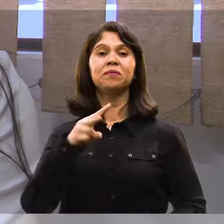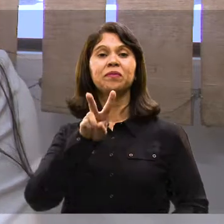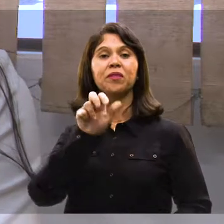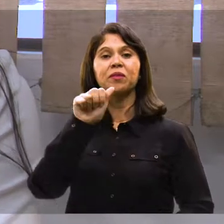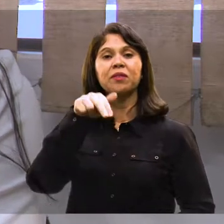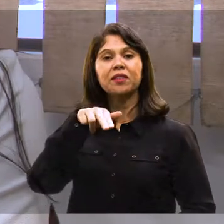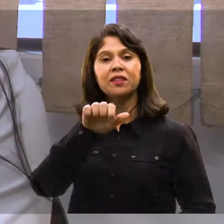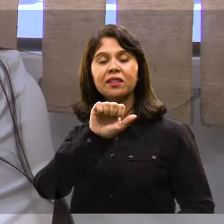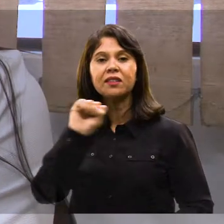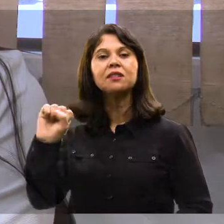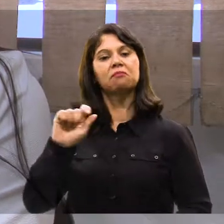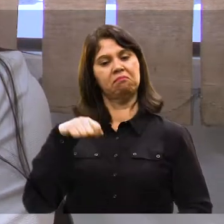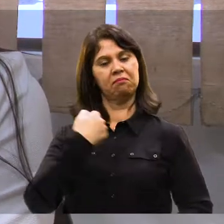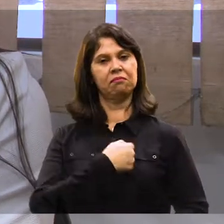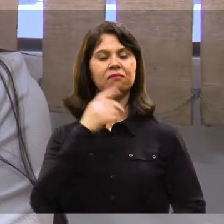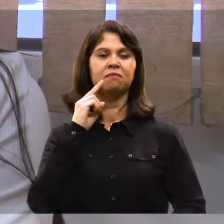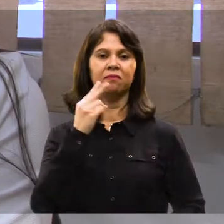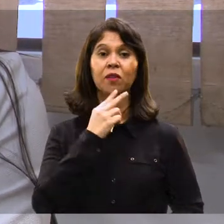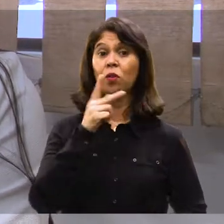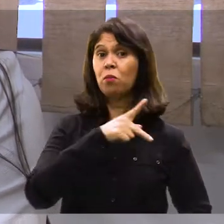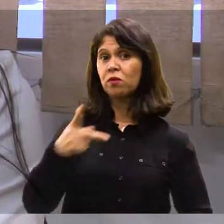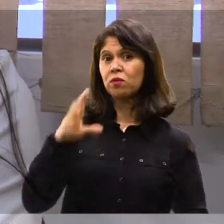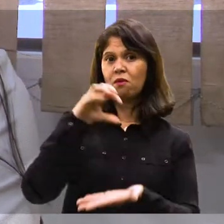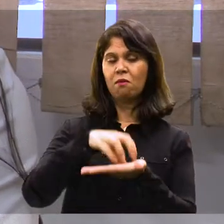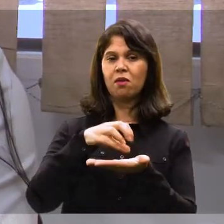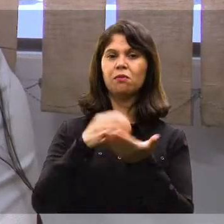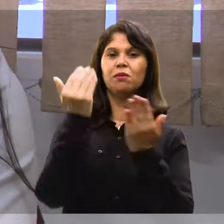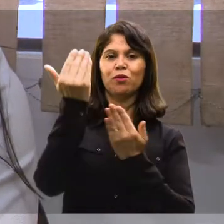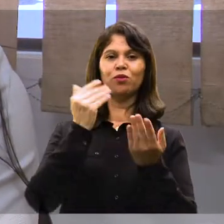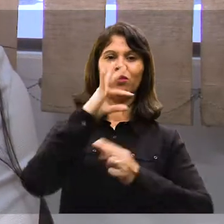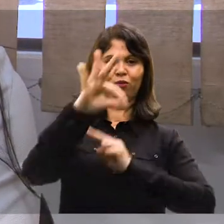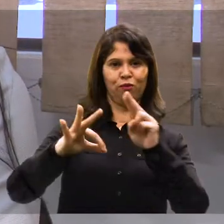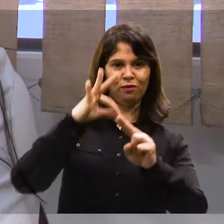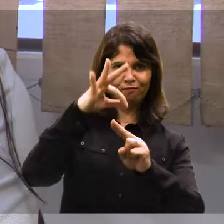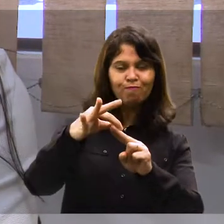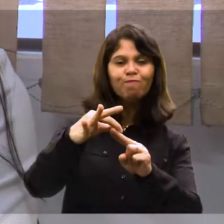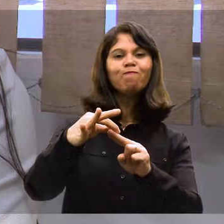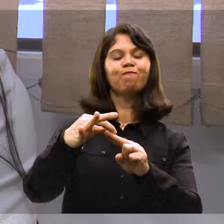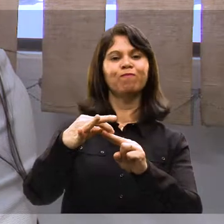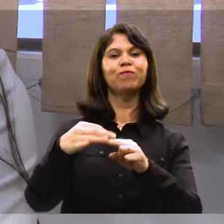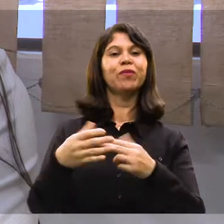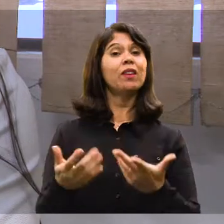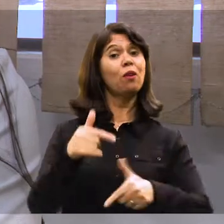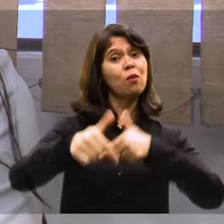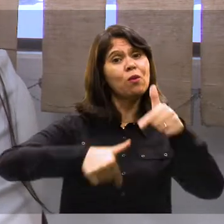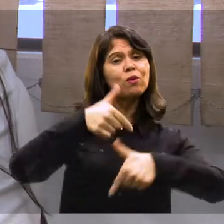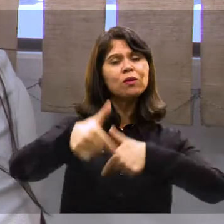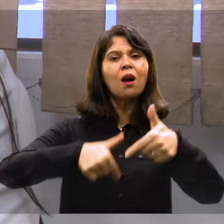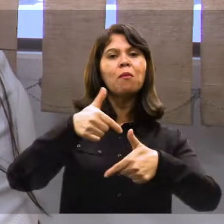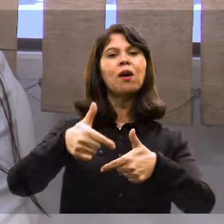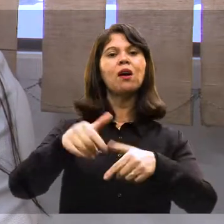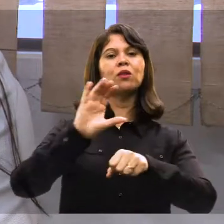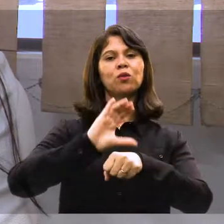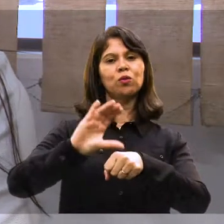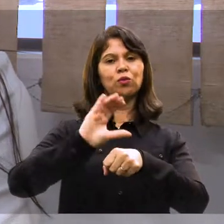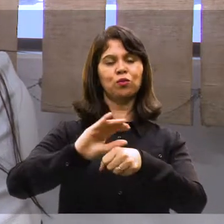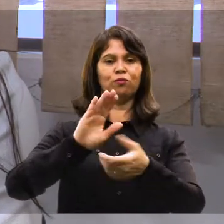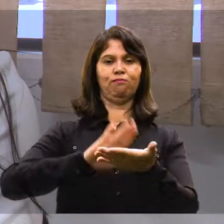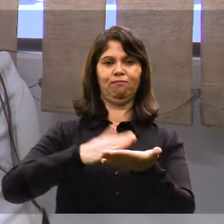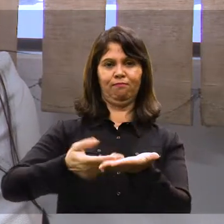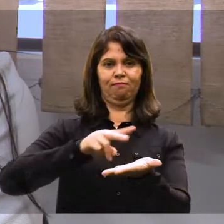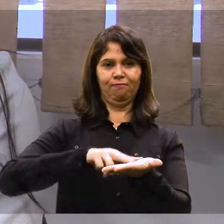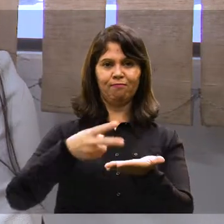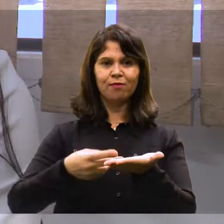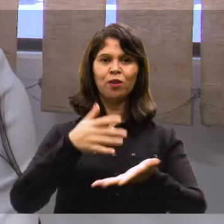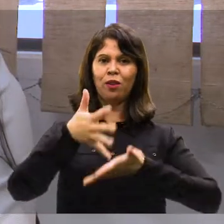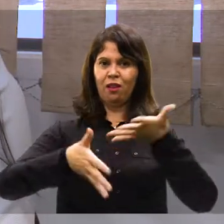Meu nome é Vanessa Regina de Oliveira Martins, eu sou professora do Departamento de Psicologia da UFSCar e trabalho no curso de